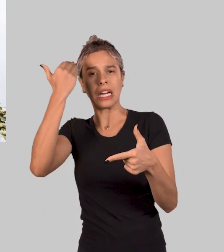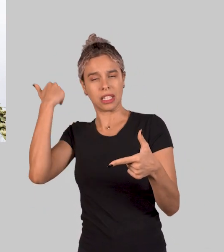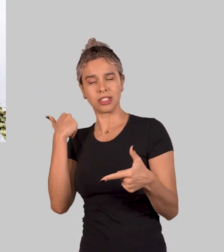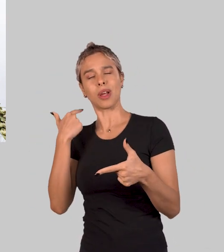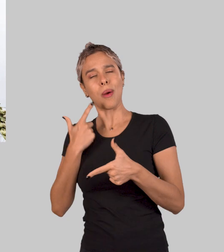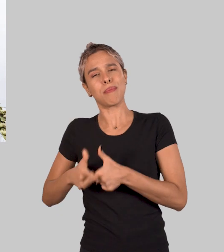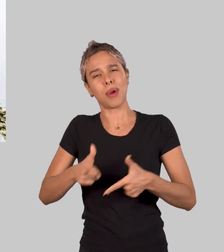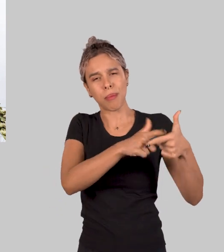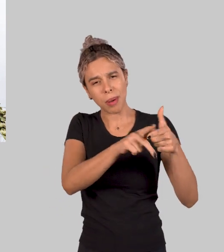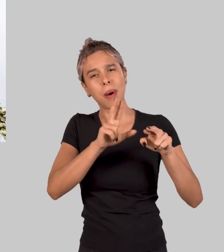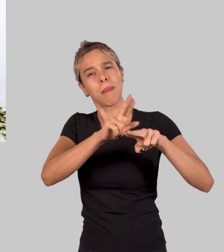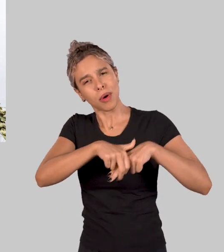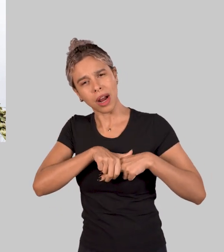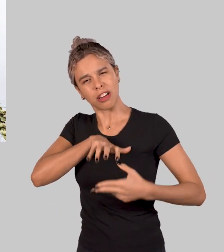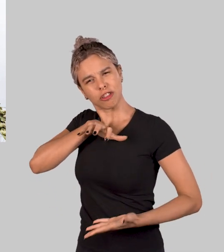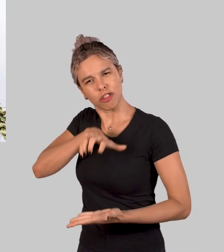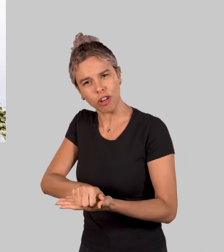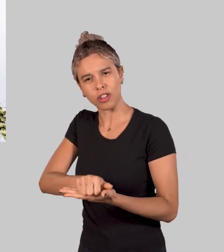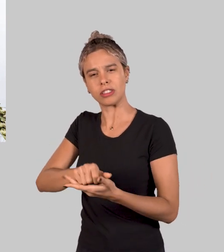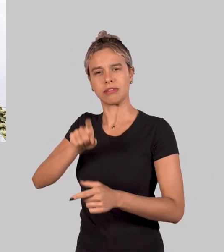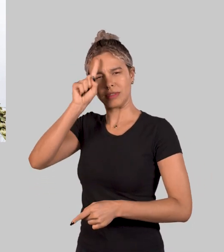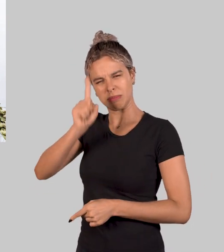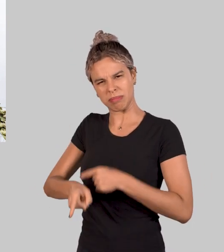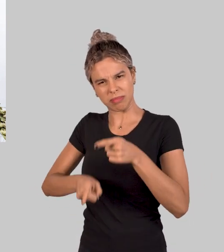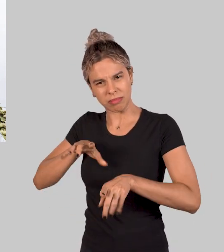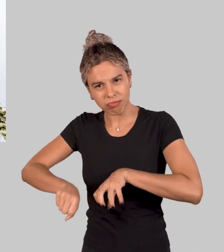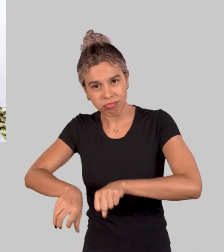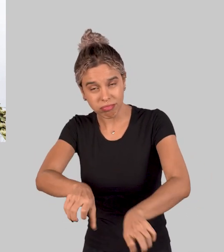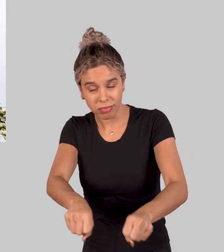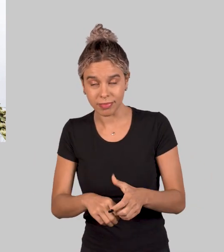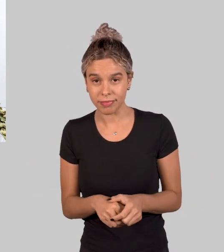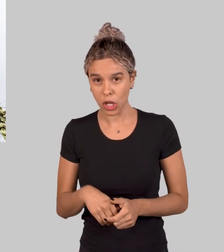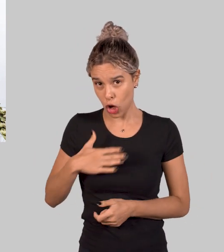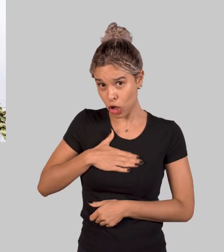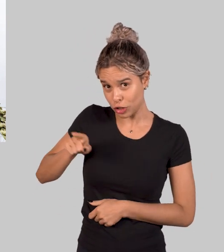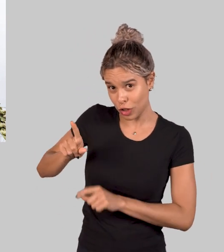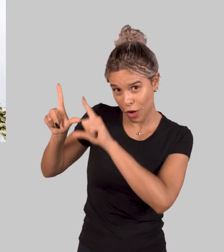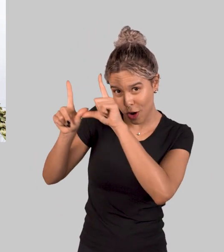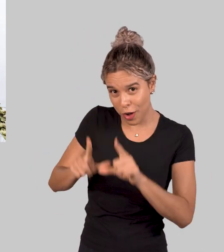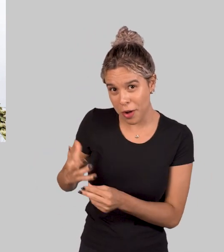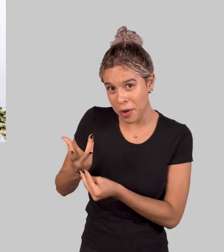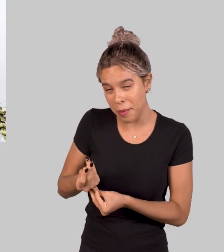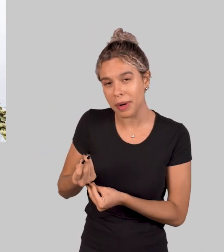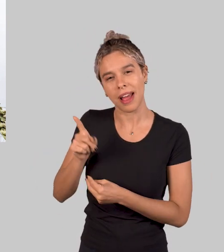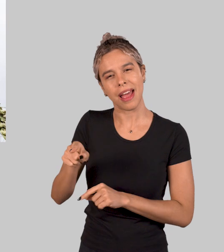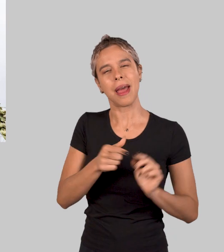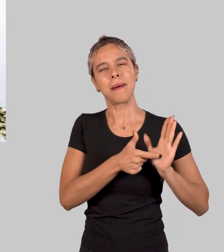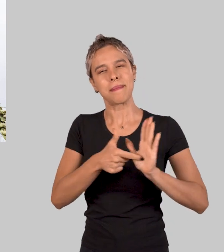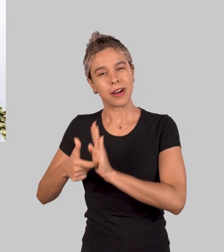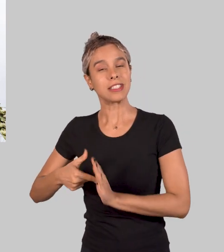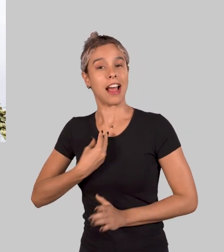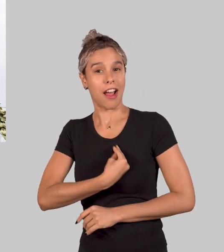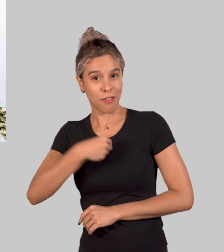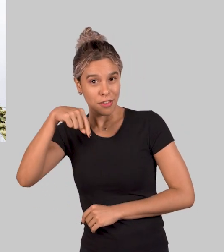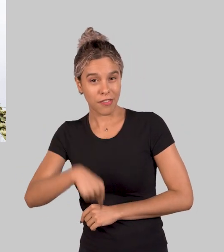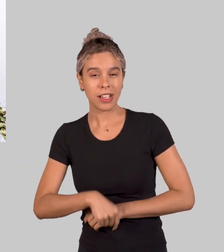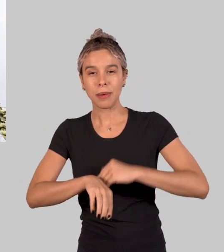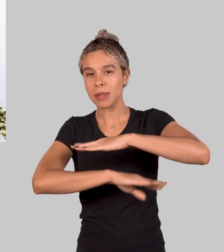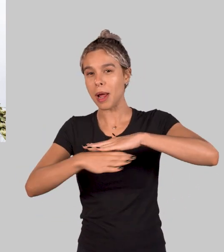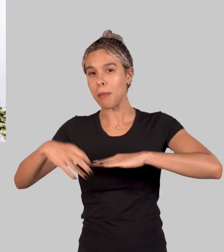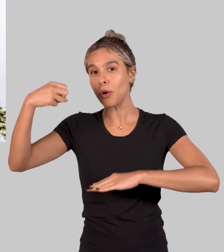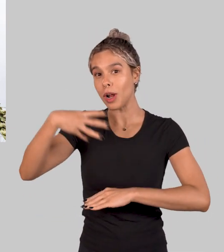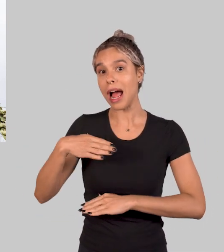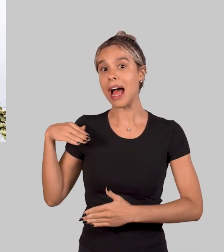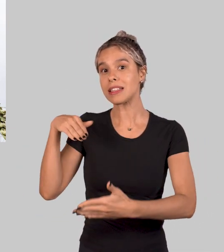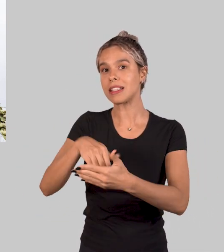expõe as feridas ainda abertas provocadas pela colonização e pelo imperialismo. Gostou dessa obra? Ela integra a mostra Marta Mino Rinho ao vivo em